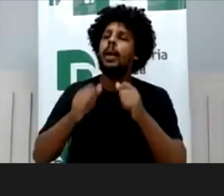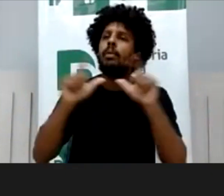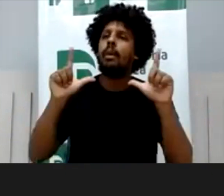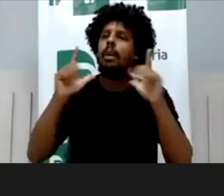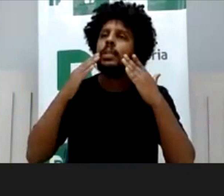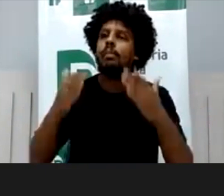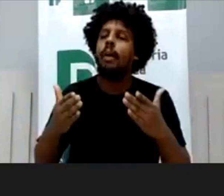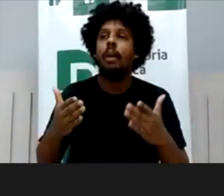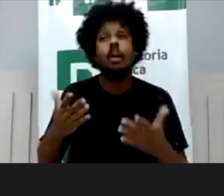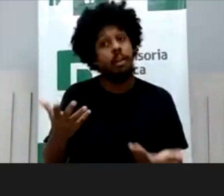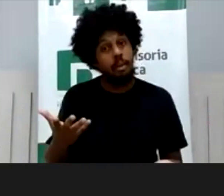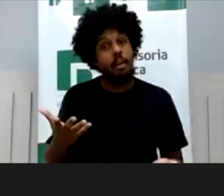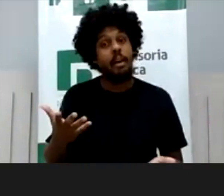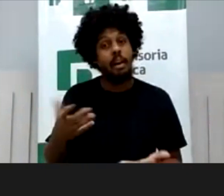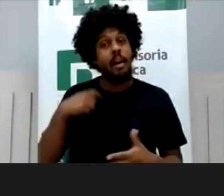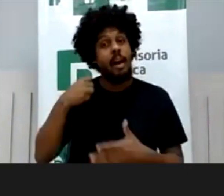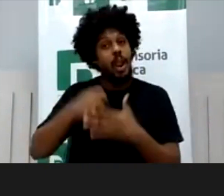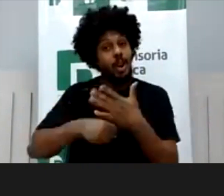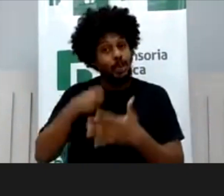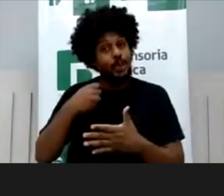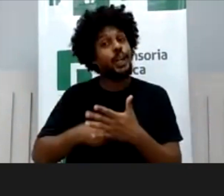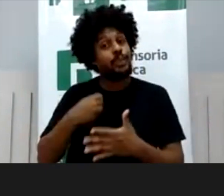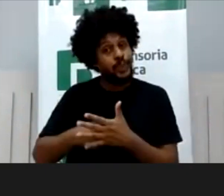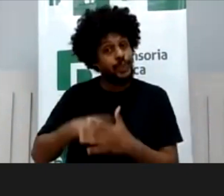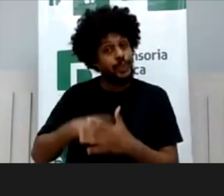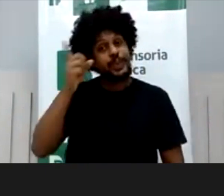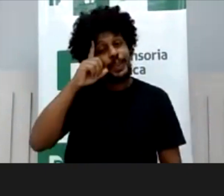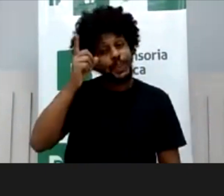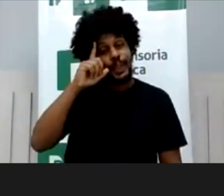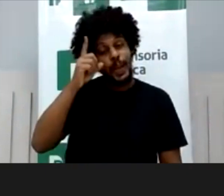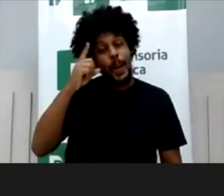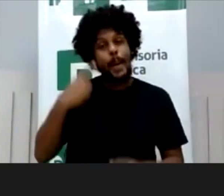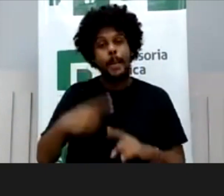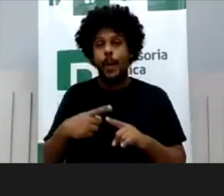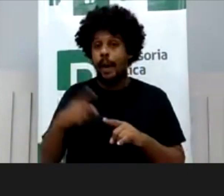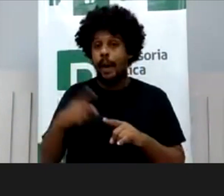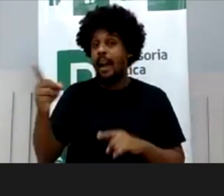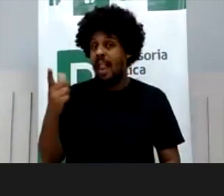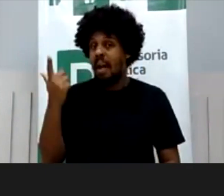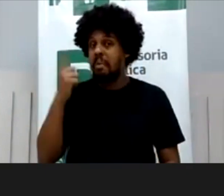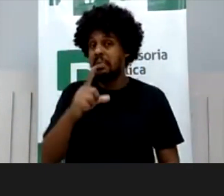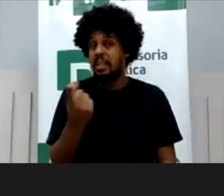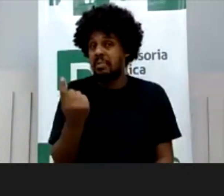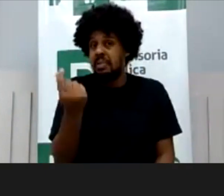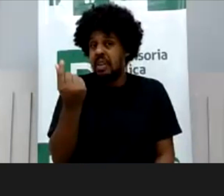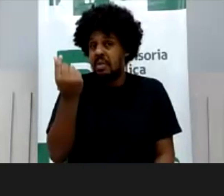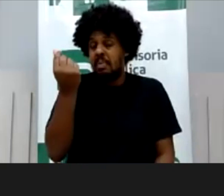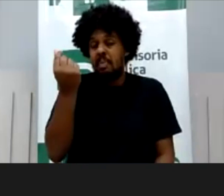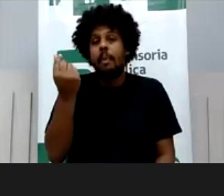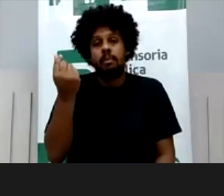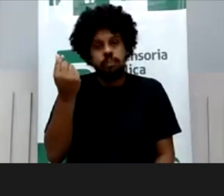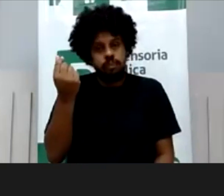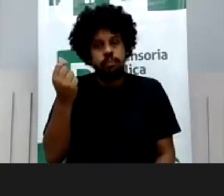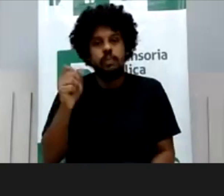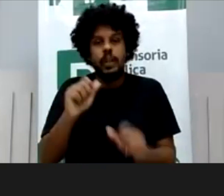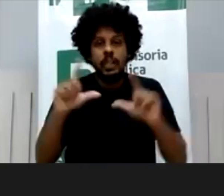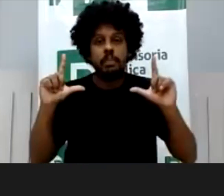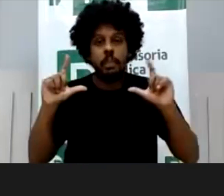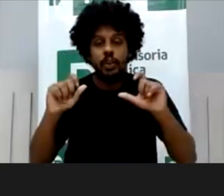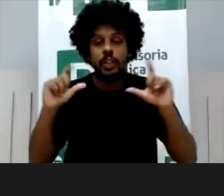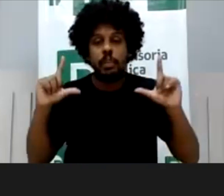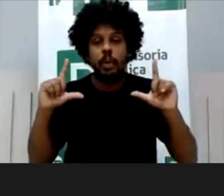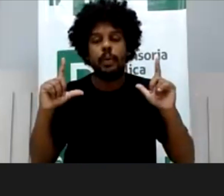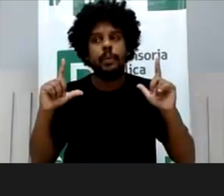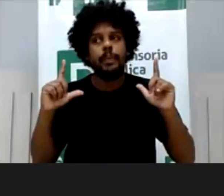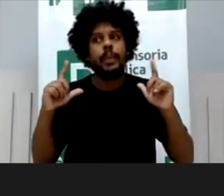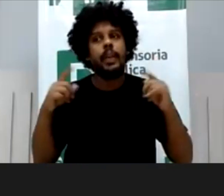ali a multa diária vai ter que ser alta, porque o que ela ganha expondo, tem que ser uma multa diária milionária para ela parar de expor, porque senão ela não